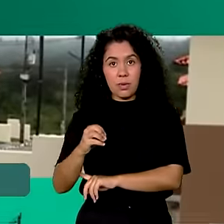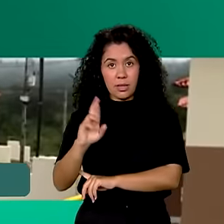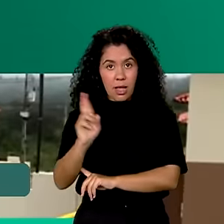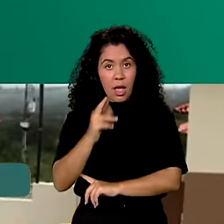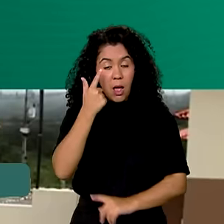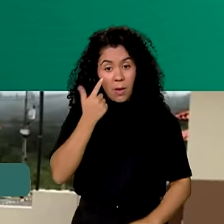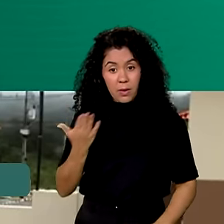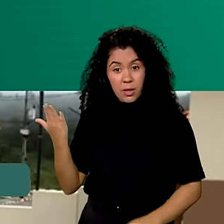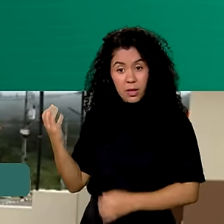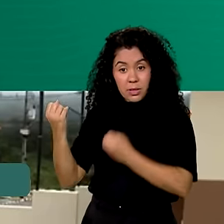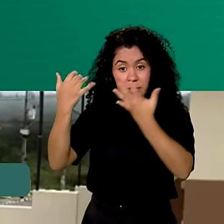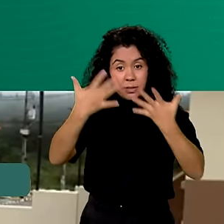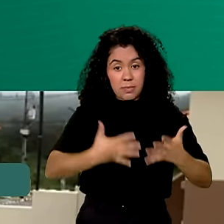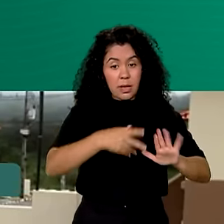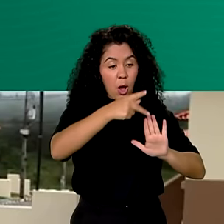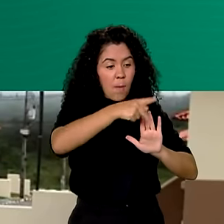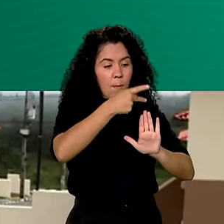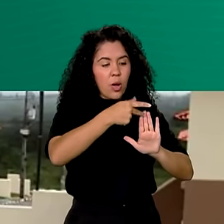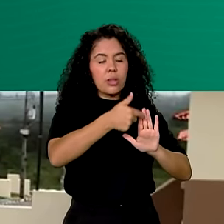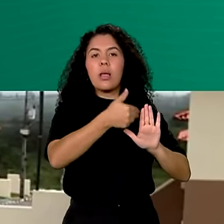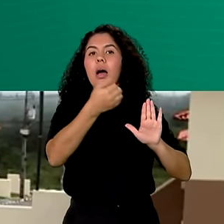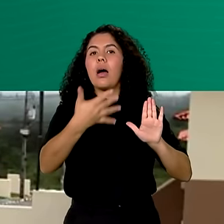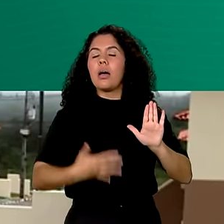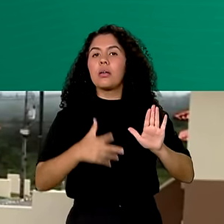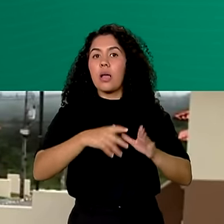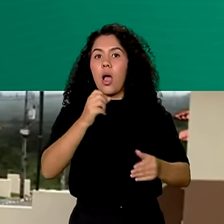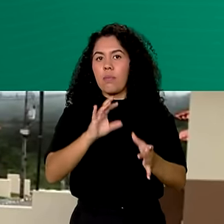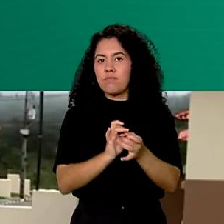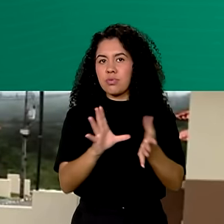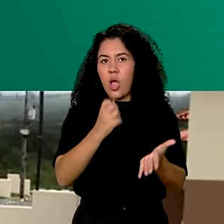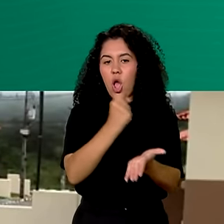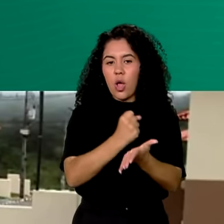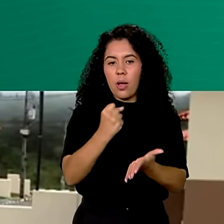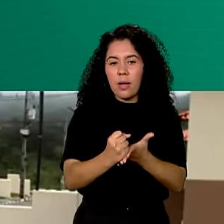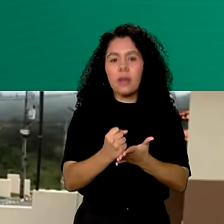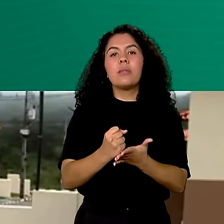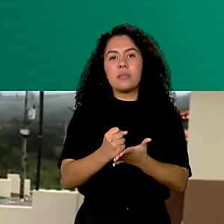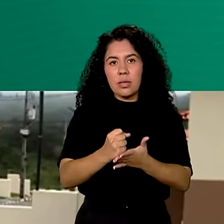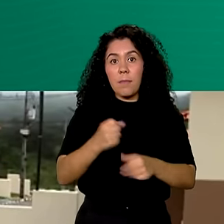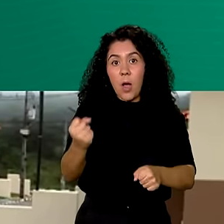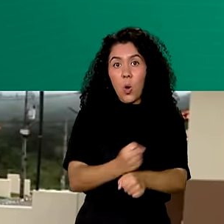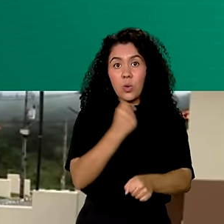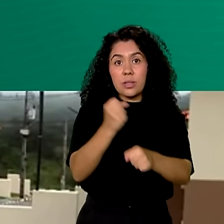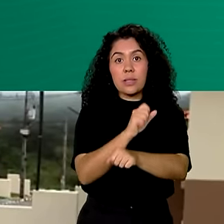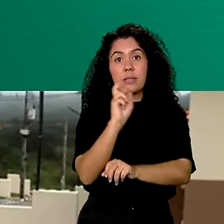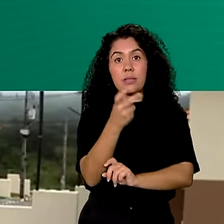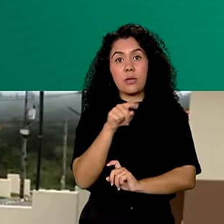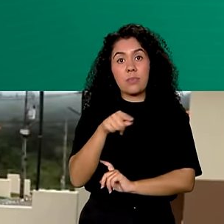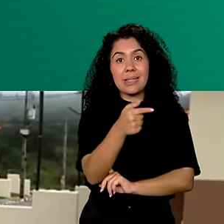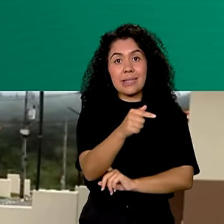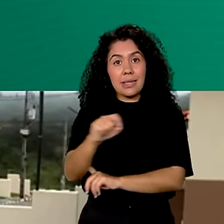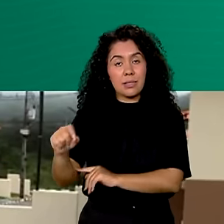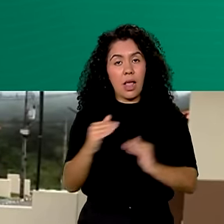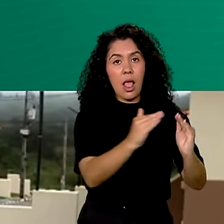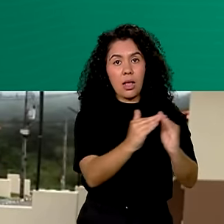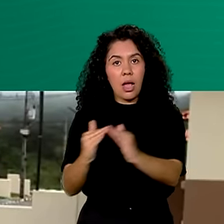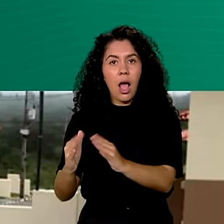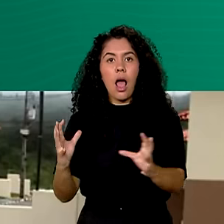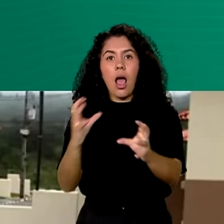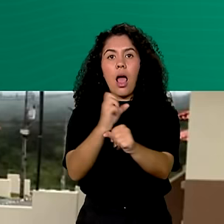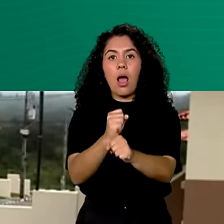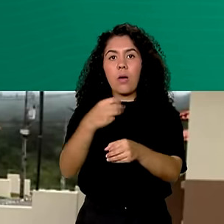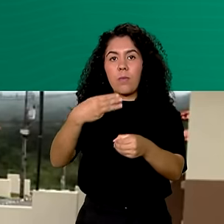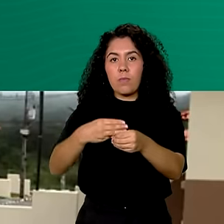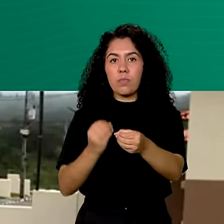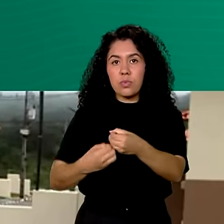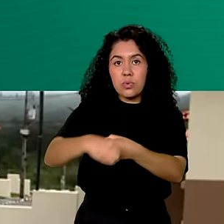portaria autoriza a contratação de mais de 5 mil unidades habitacionais em 11 municípios, entre eles Camassari,